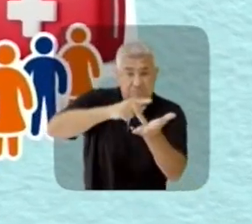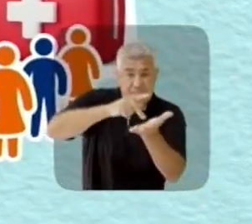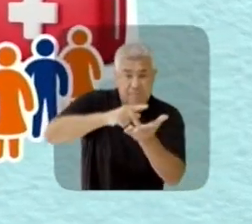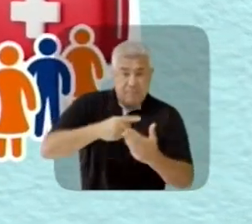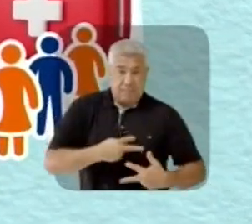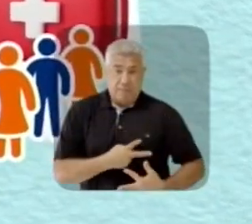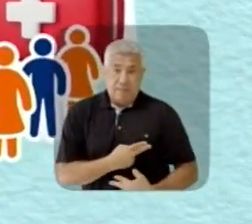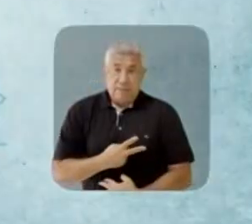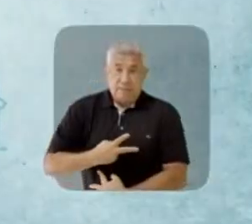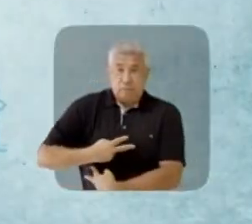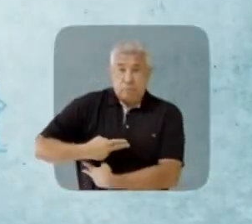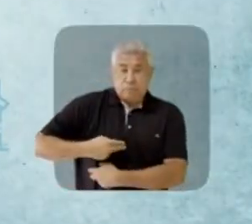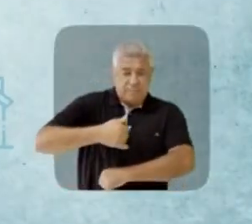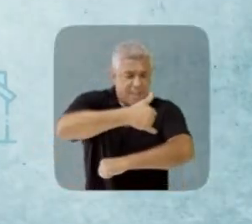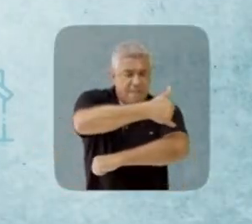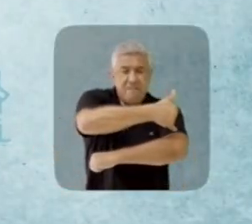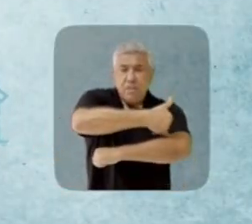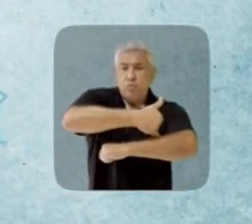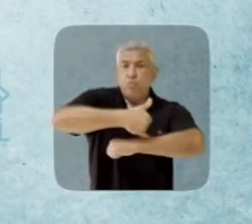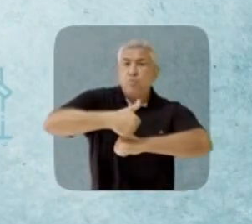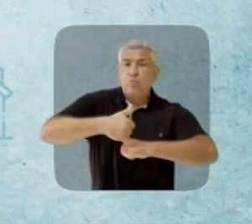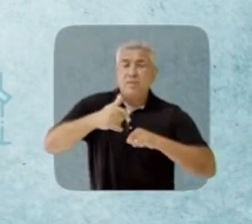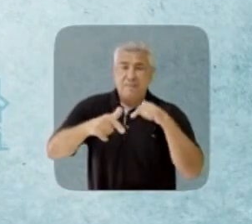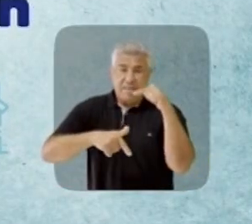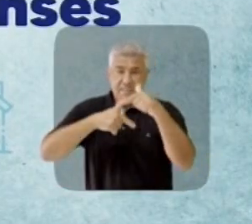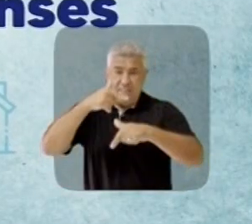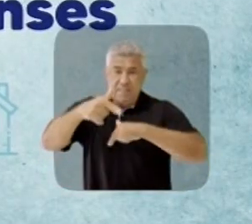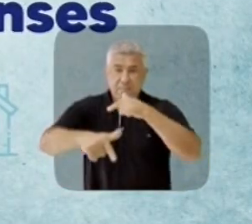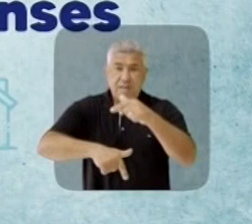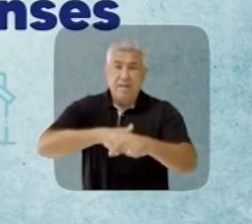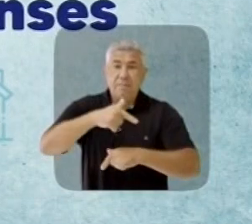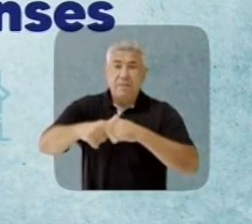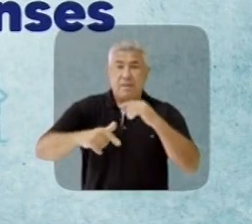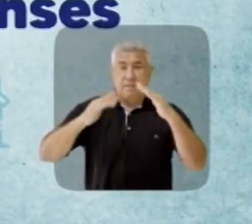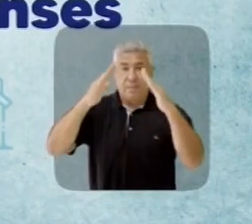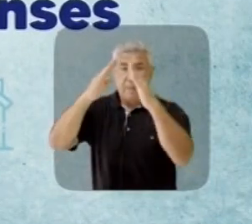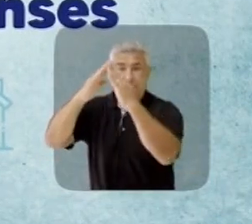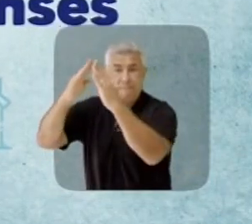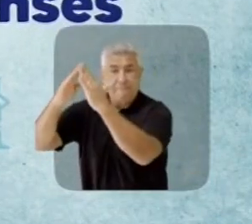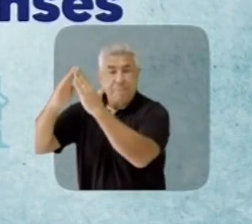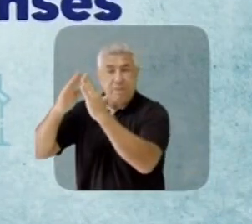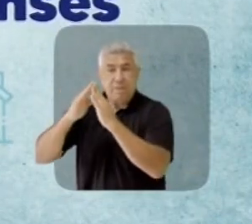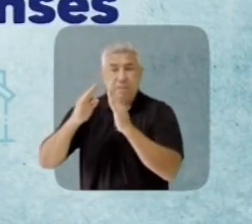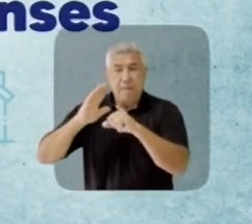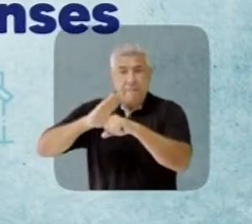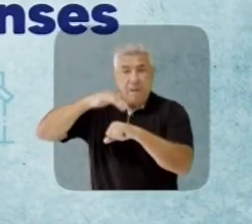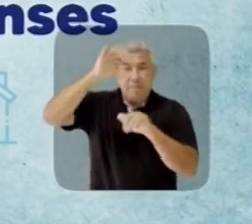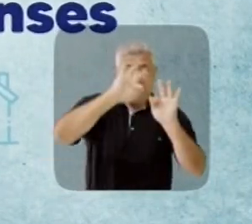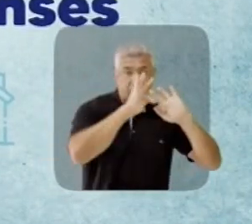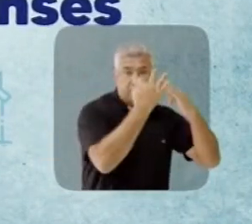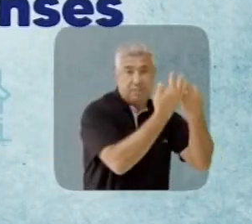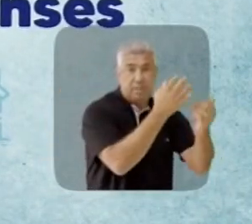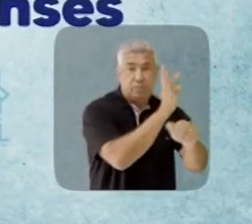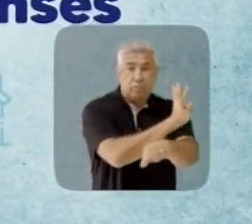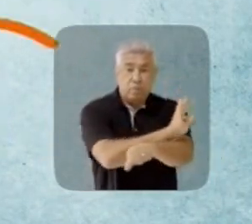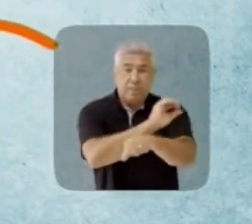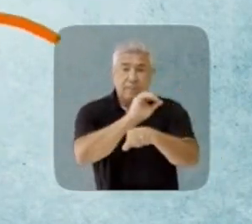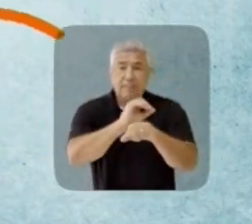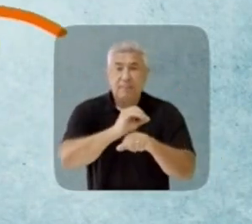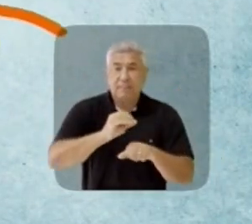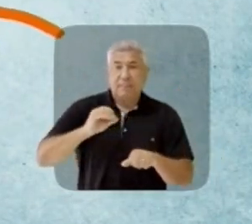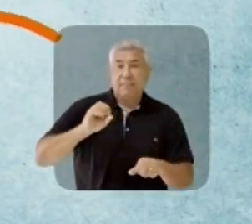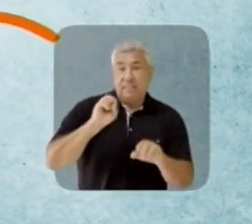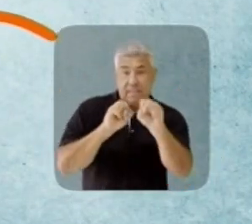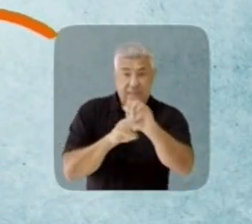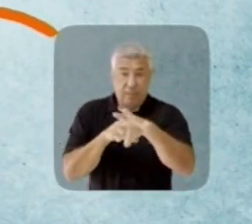cirurgias. Na infraestrutura, vai trabalhar pela ampliação do acesso à moradia para mais famílias tocantinenses. Na